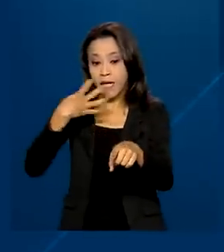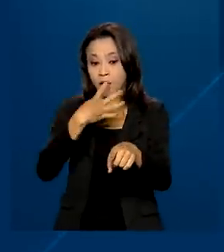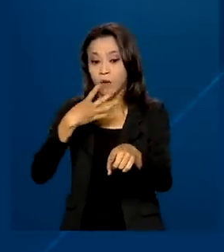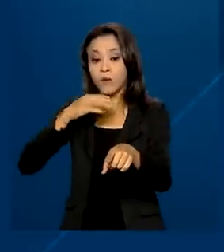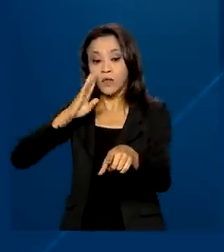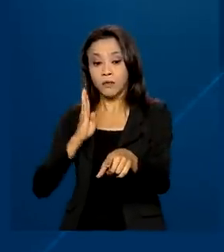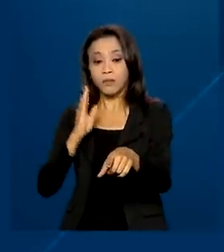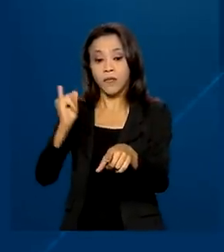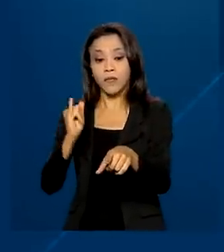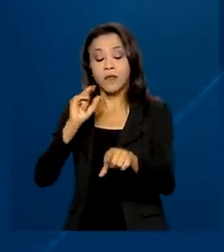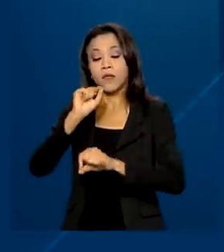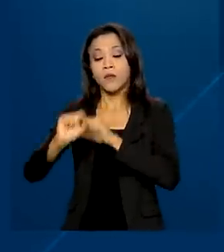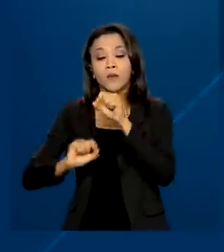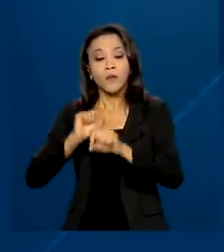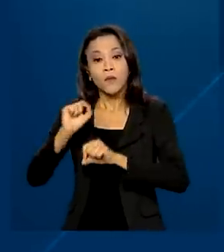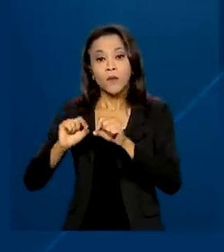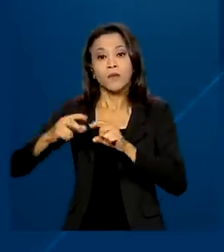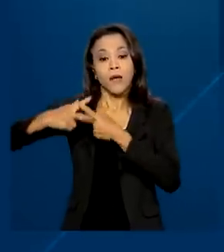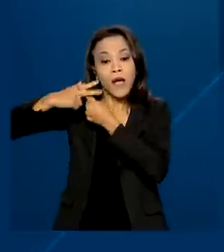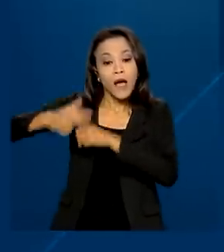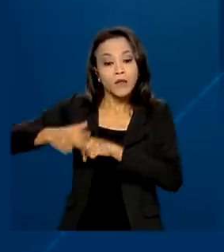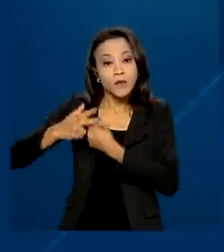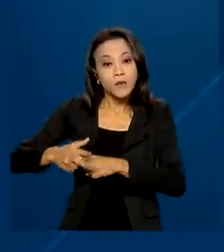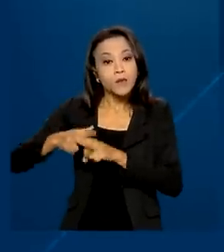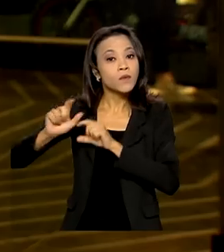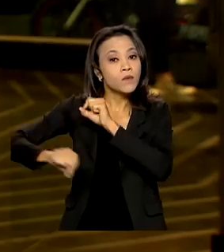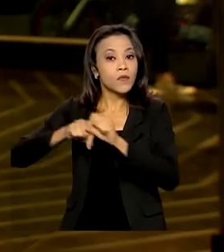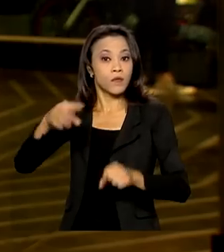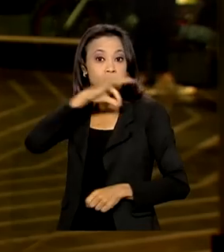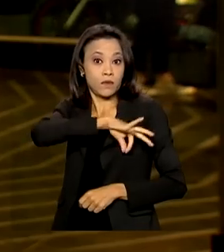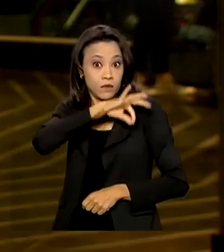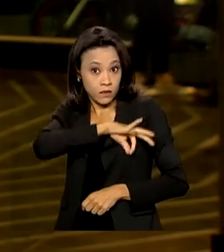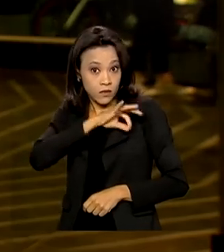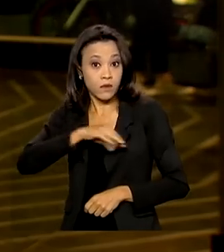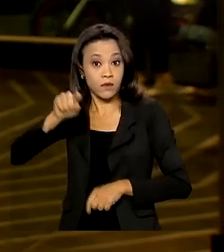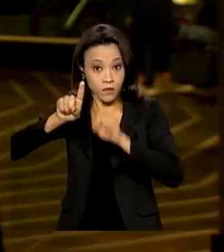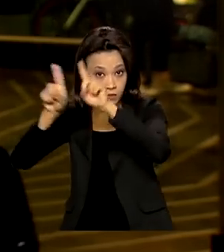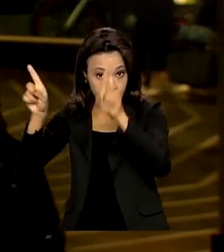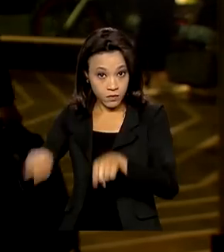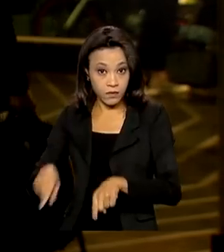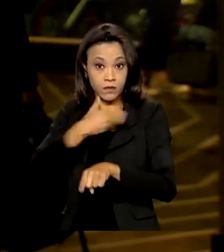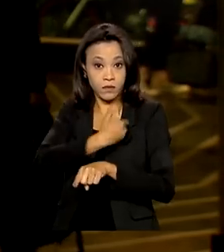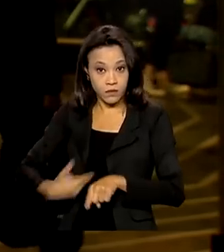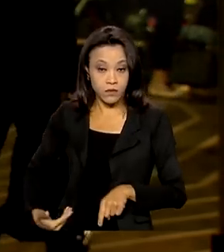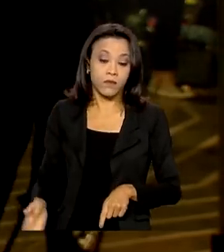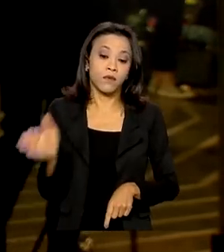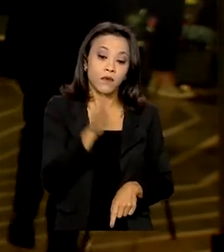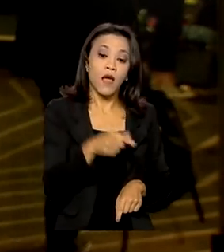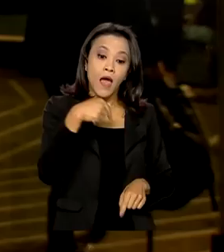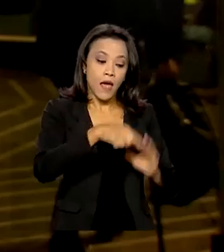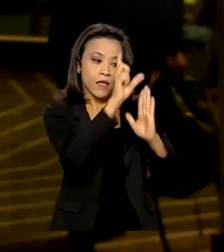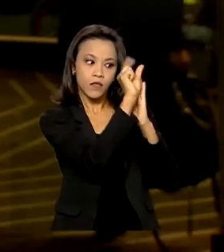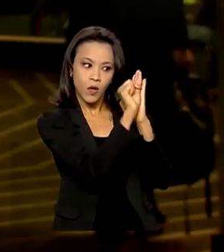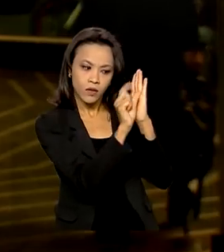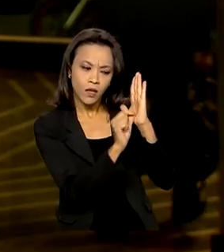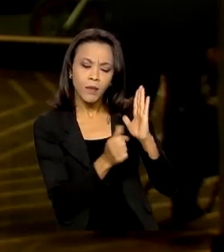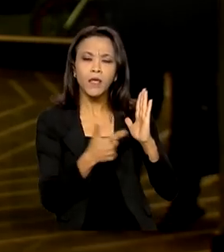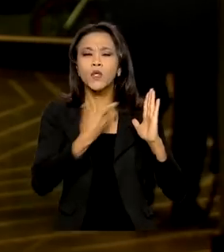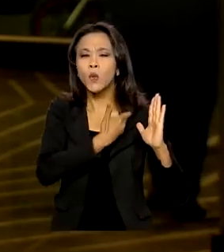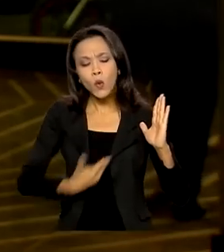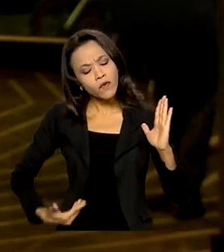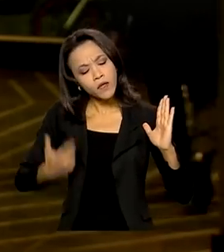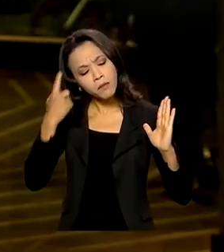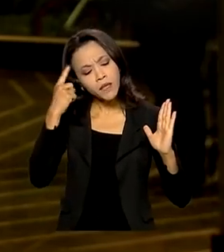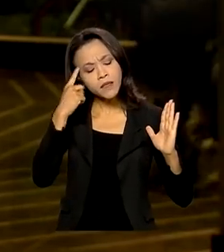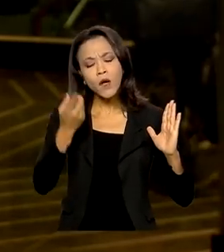reajuste da remuneração dos servidores públicos. É no projeto de lei orçamentária que o governo detalha quanto será